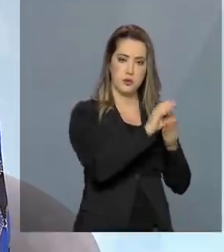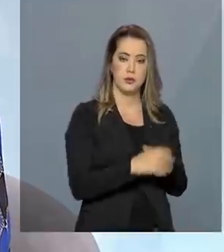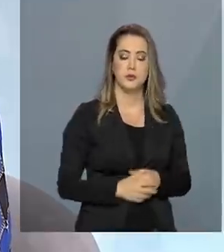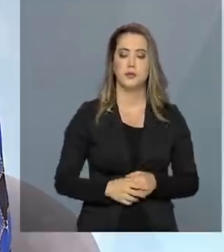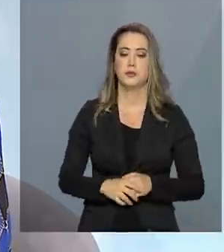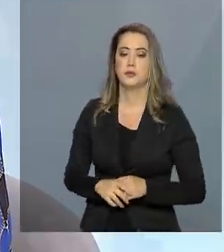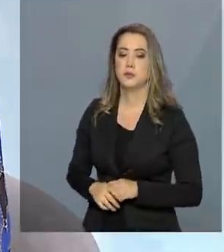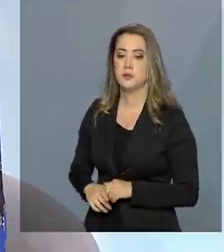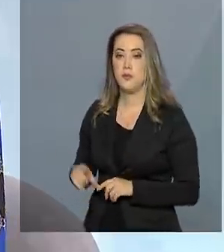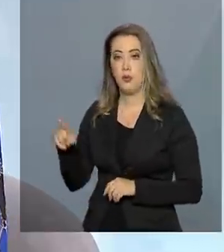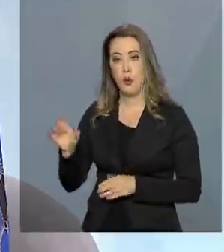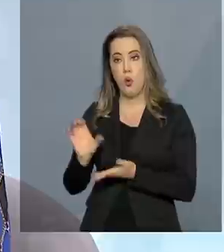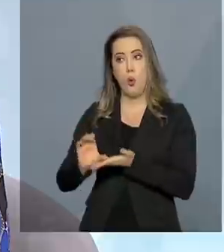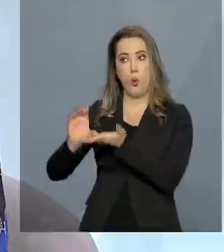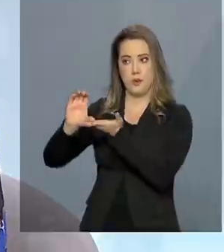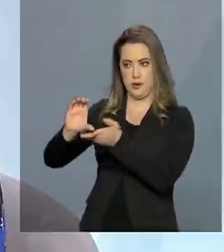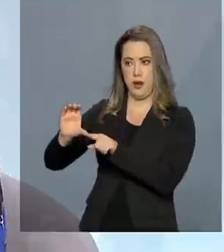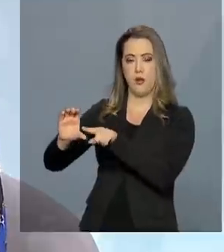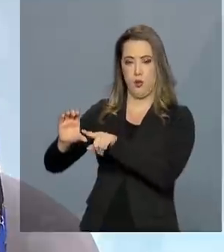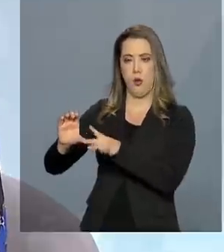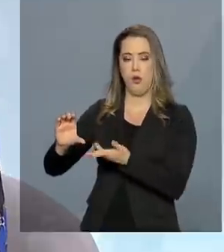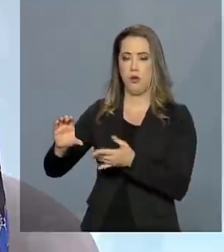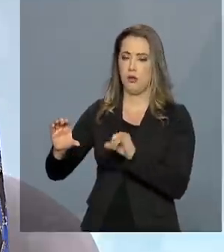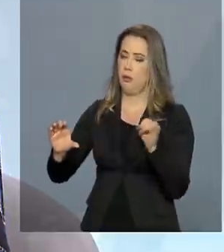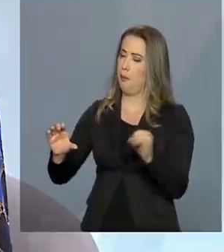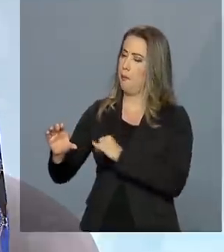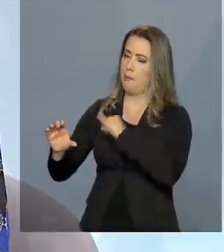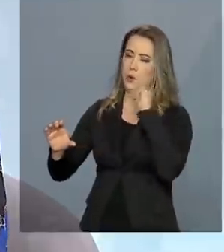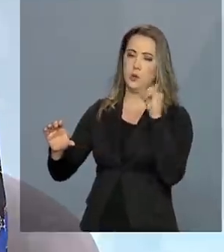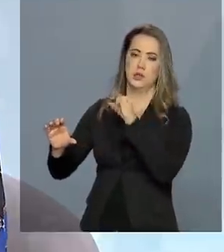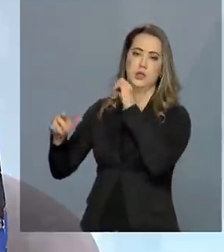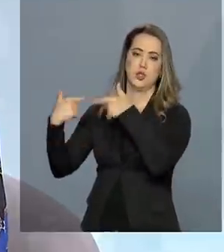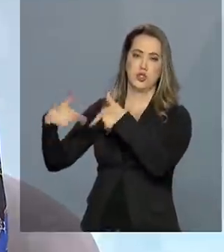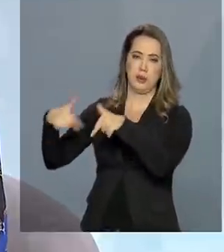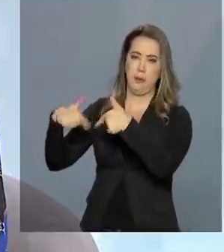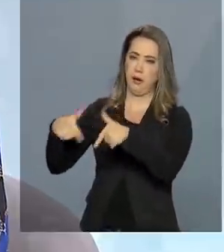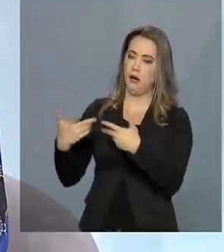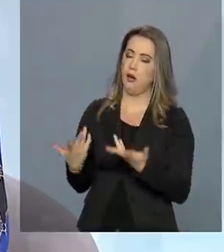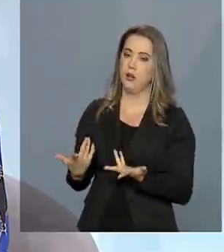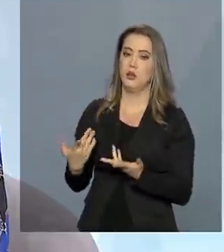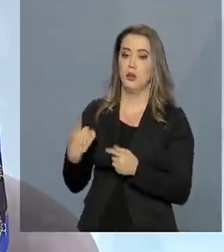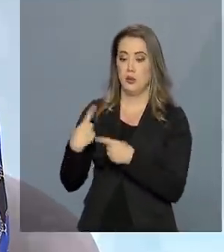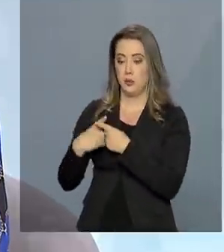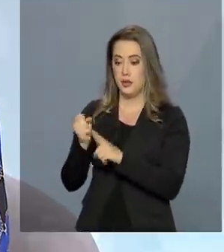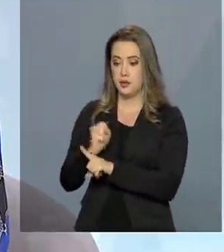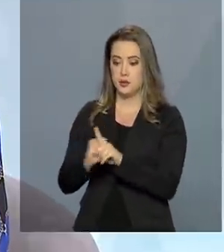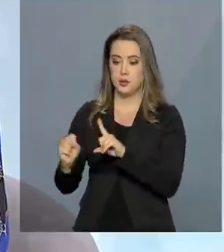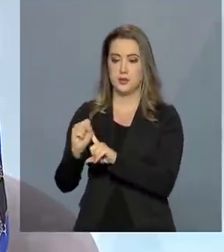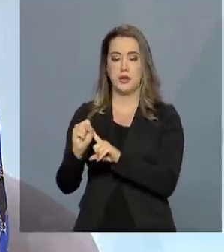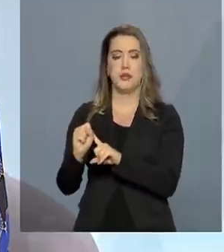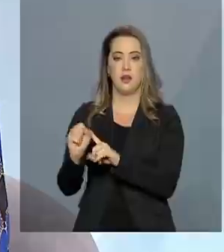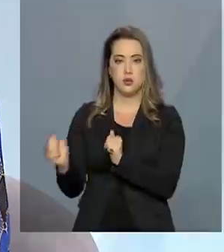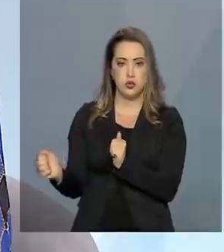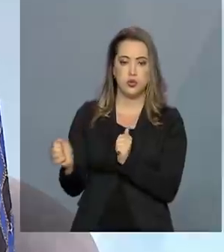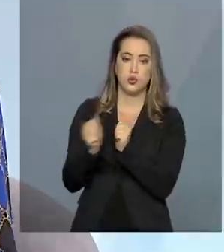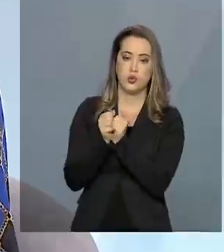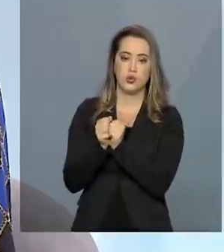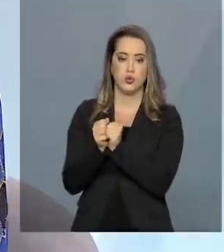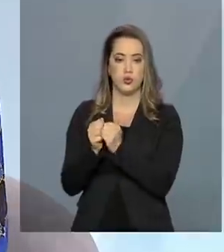controle social, eles têm um papel muito importante. Aí nós temos a participação da sociedade civil, uma participação